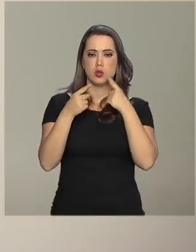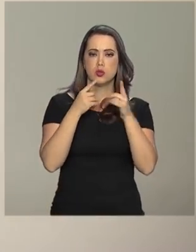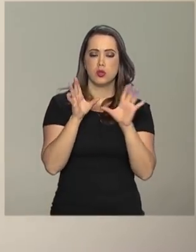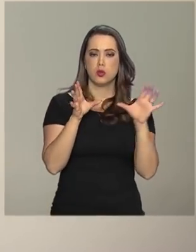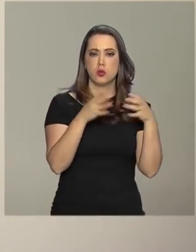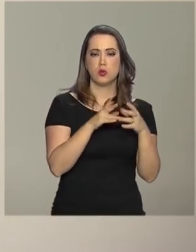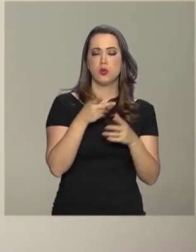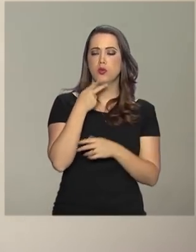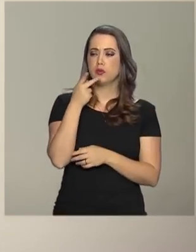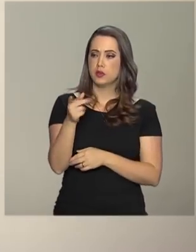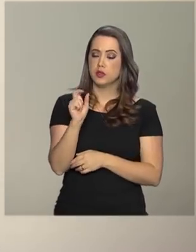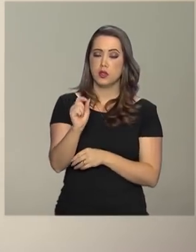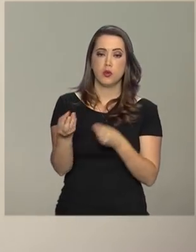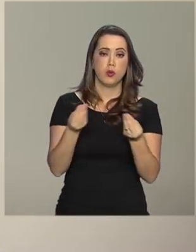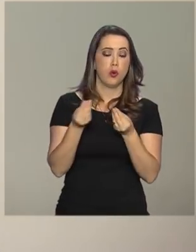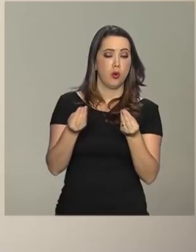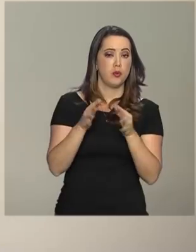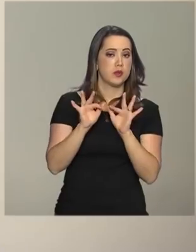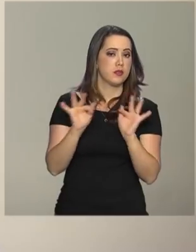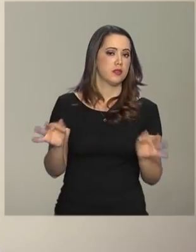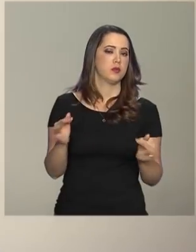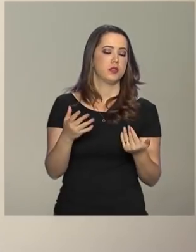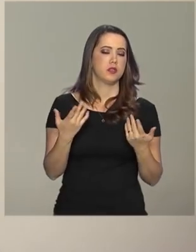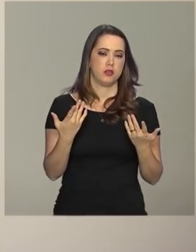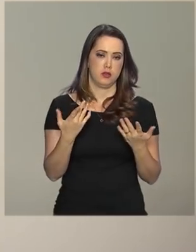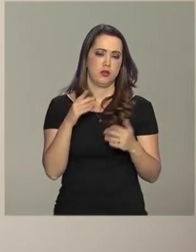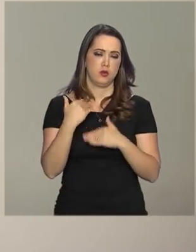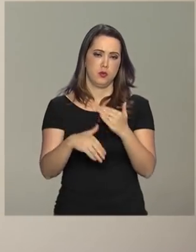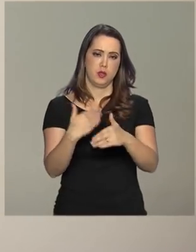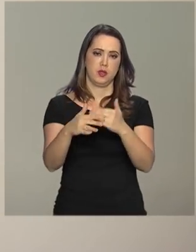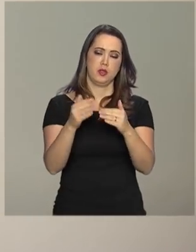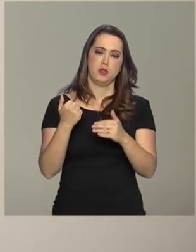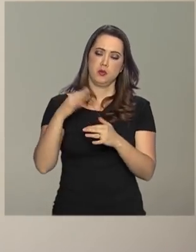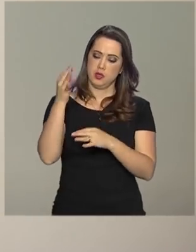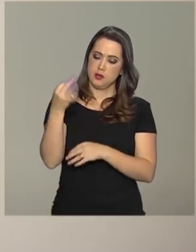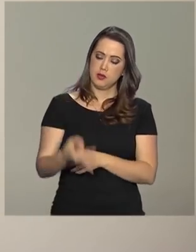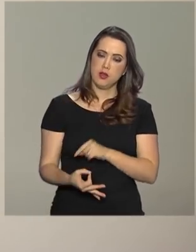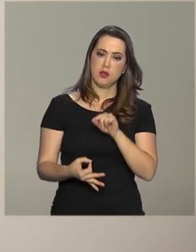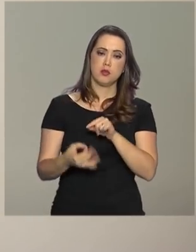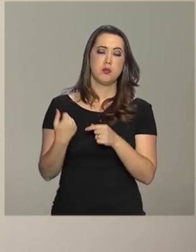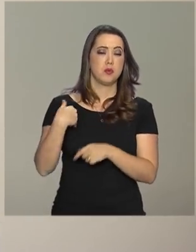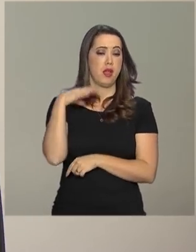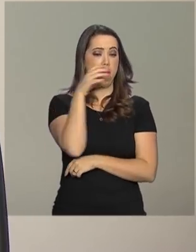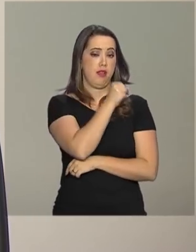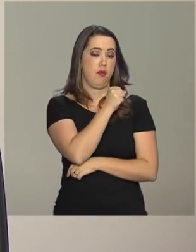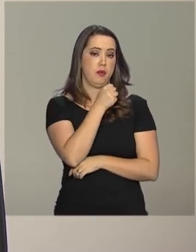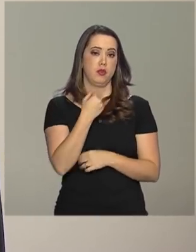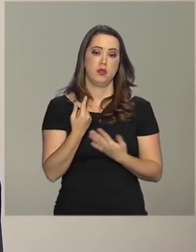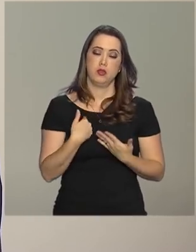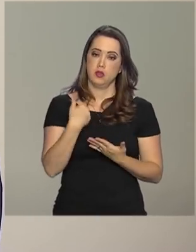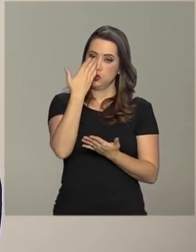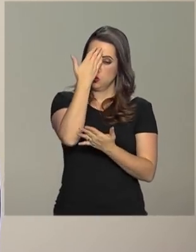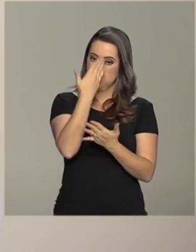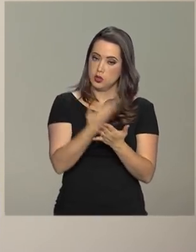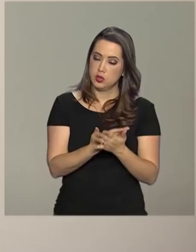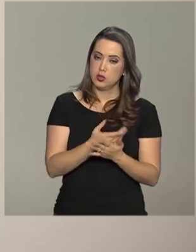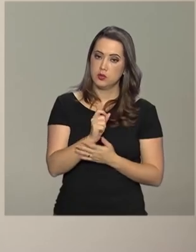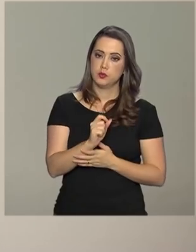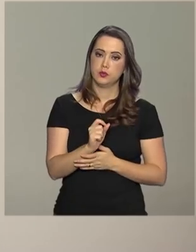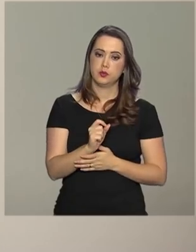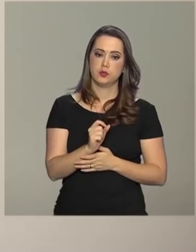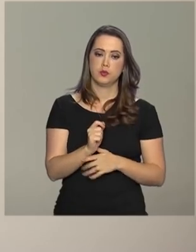e discutir a regulação, para tornar a regulação mais simples, tornar os processos mais certos, que a gente precisa de velocidade. A gente acredita no